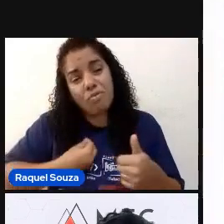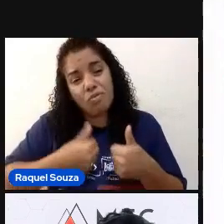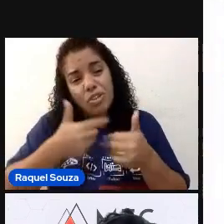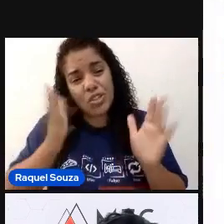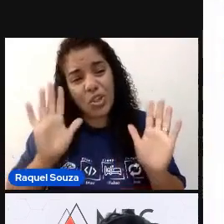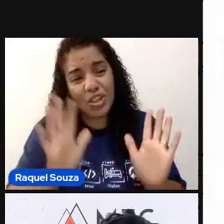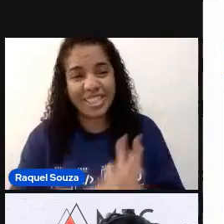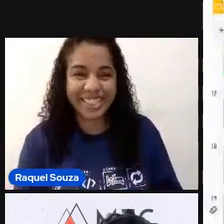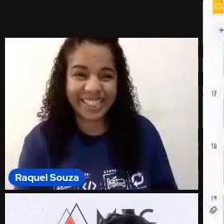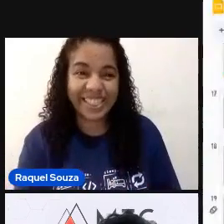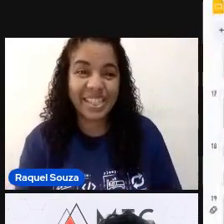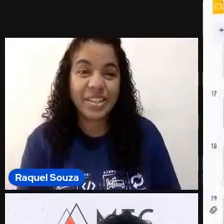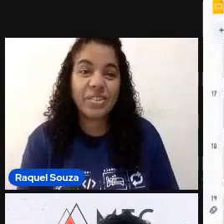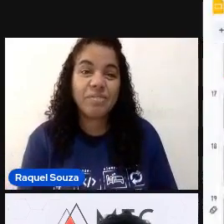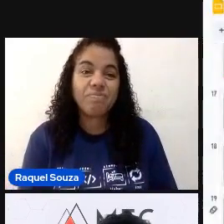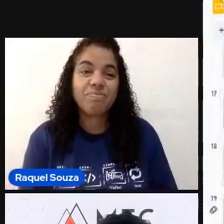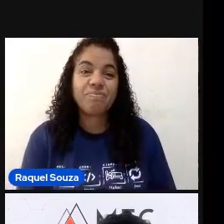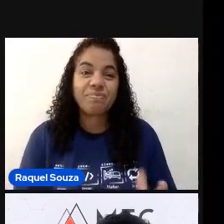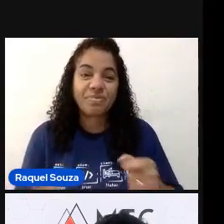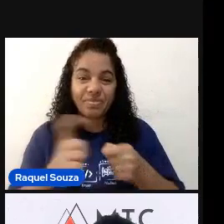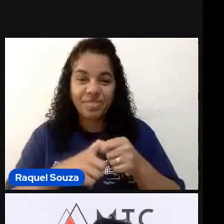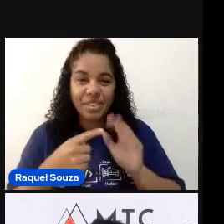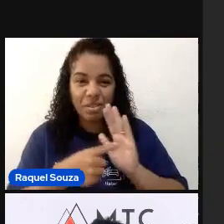E, voltando para a nossa apresentação...